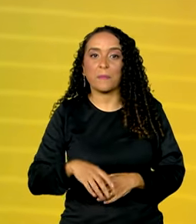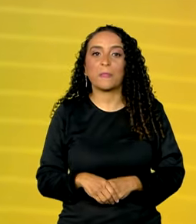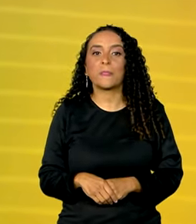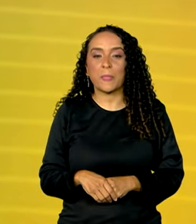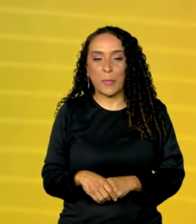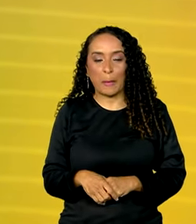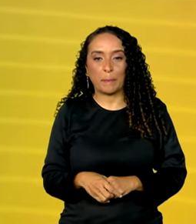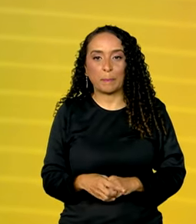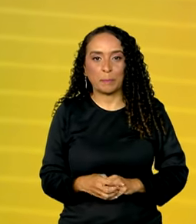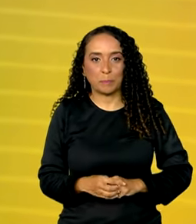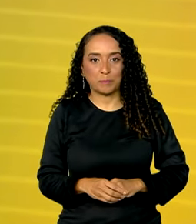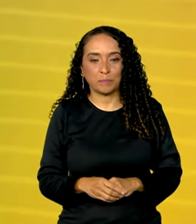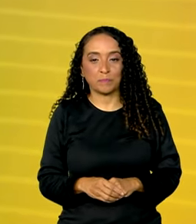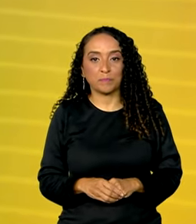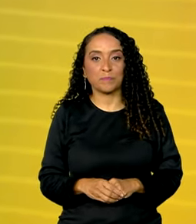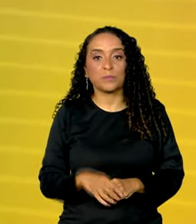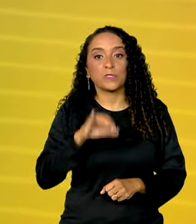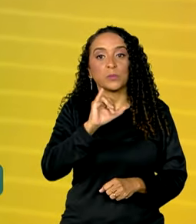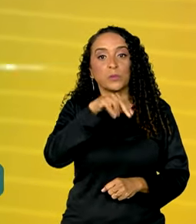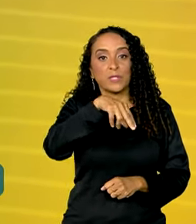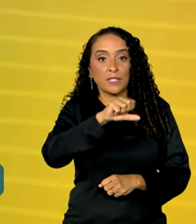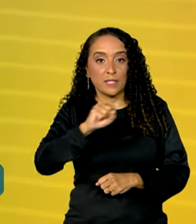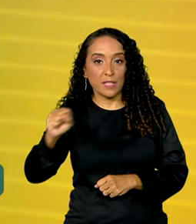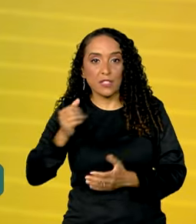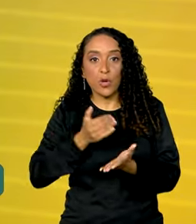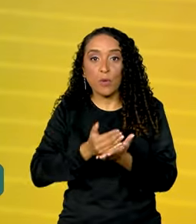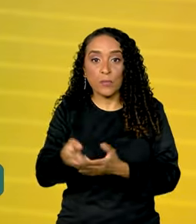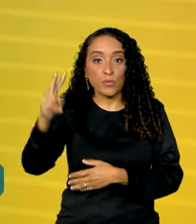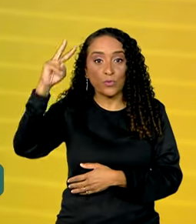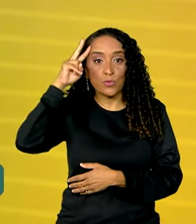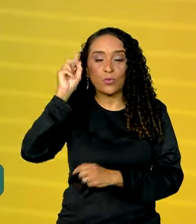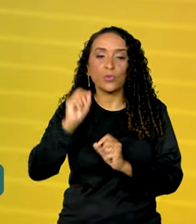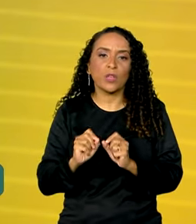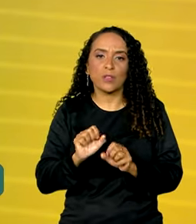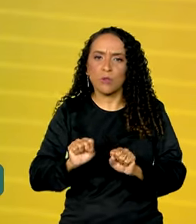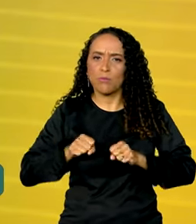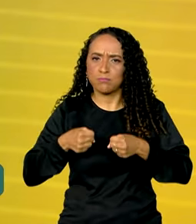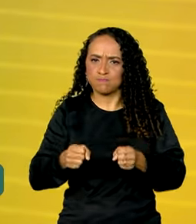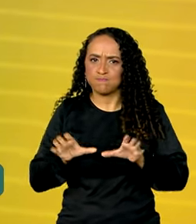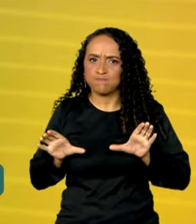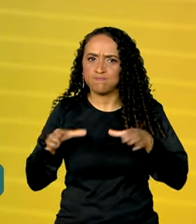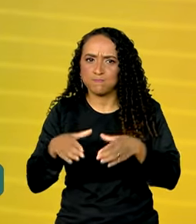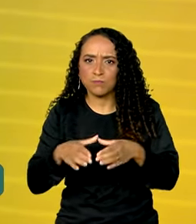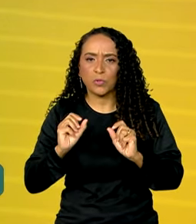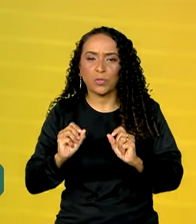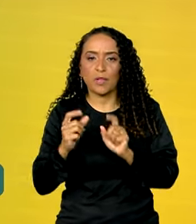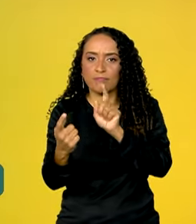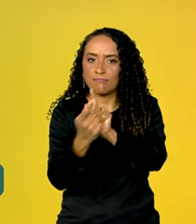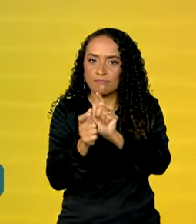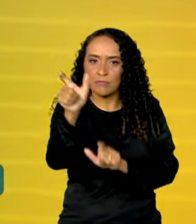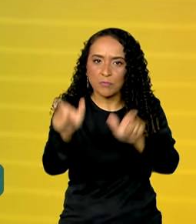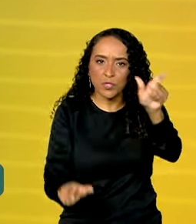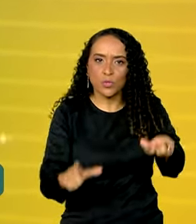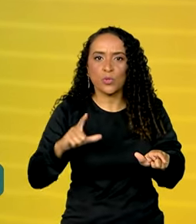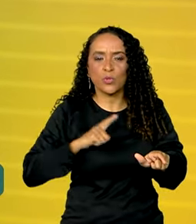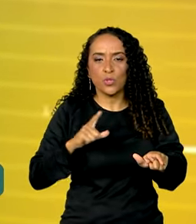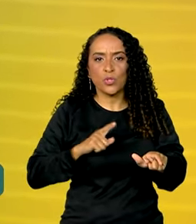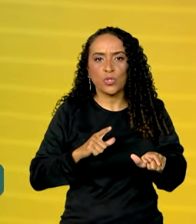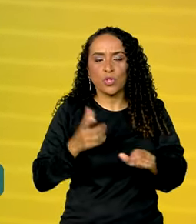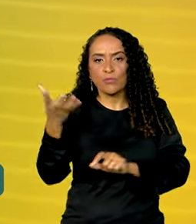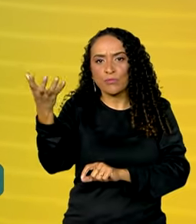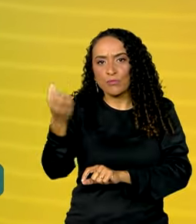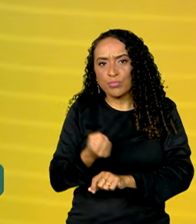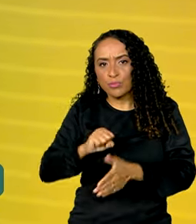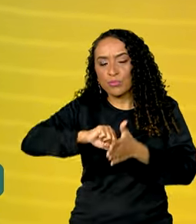de Prestação Continuada. O INSS começa nesta segunda-feira uma força-tarefa para atender as pessoas que tiveram o